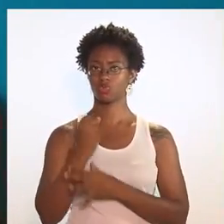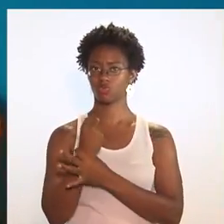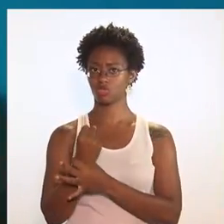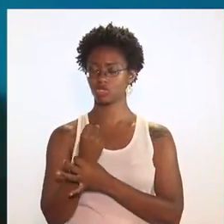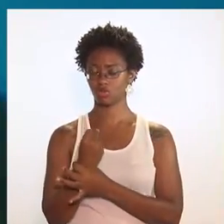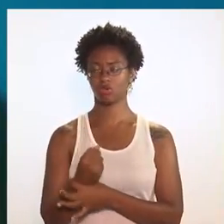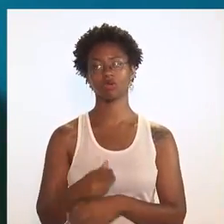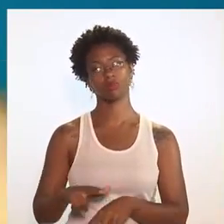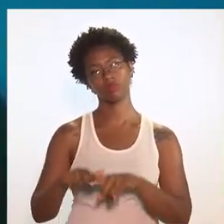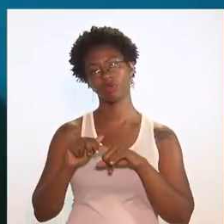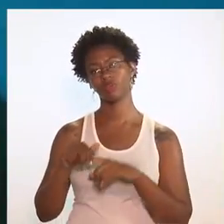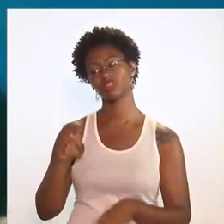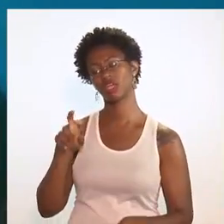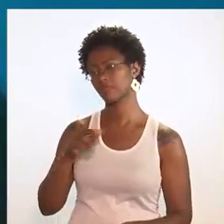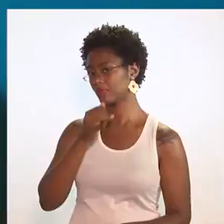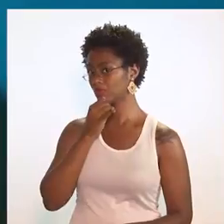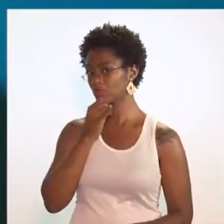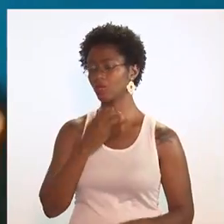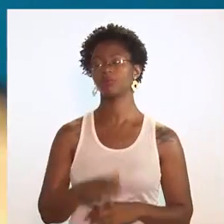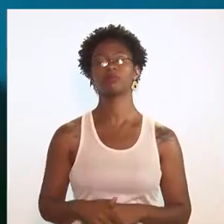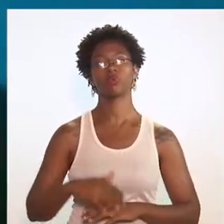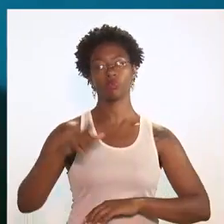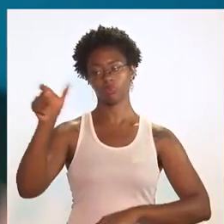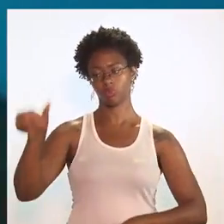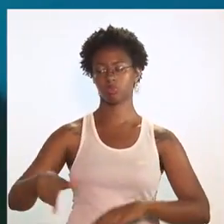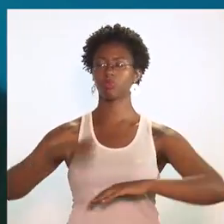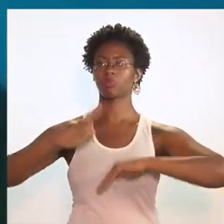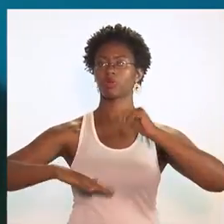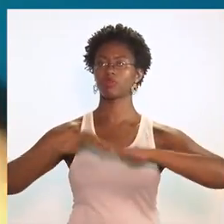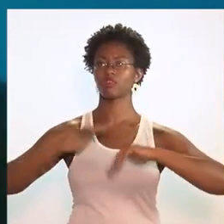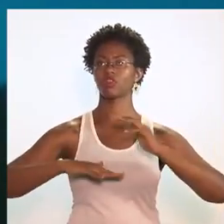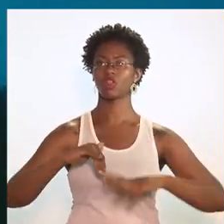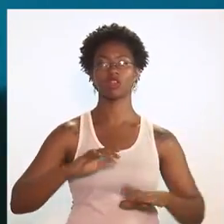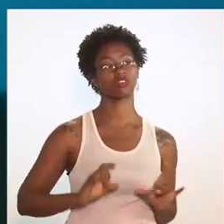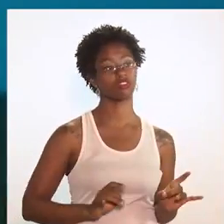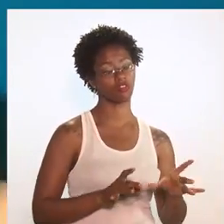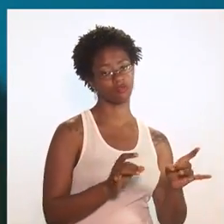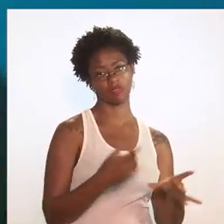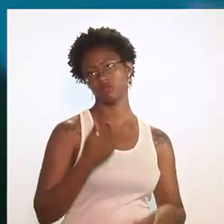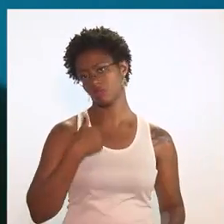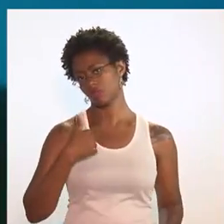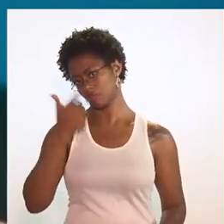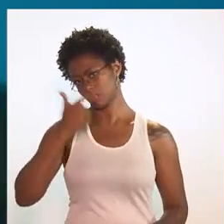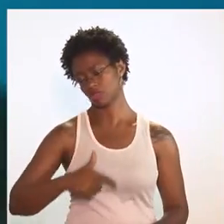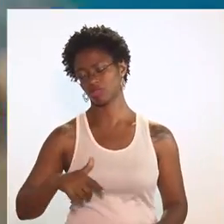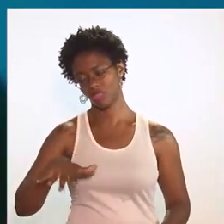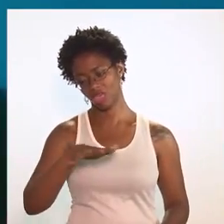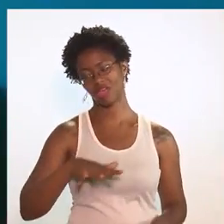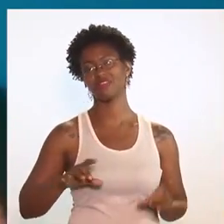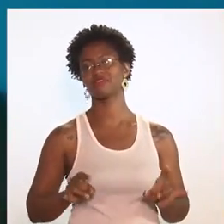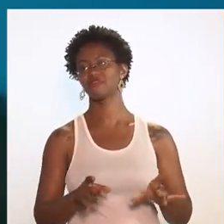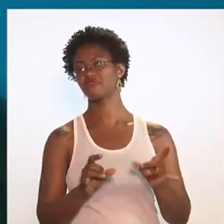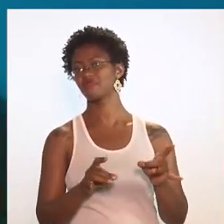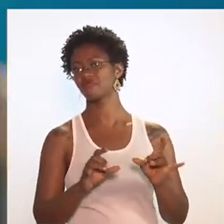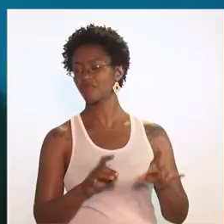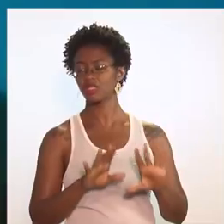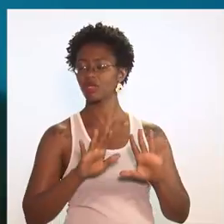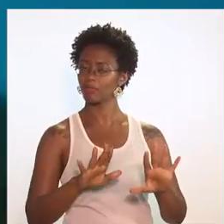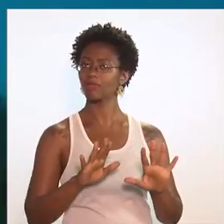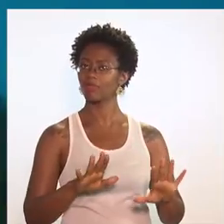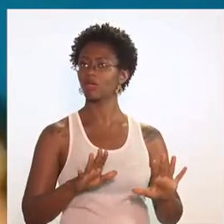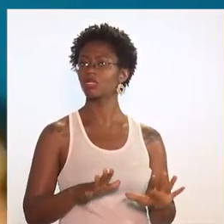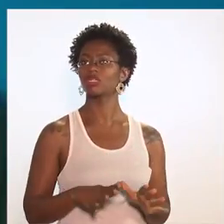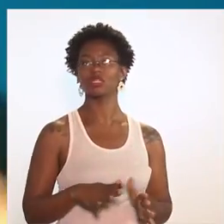carreira onde, por exemplo, um profissional, seja da área comercial, claro que se for da área comercial, ainda mais